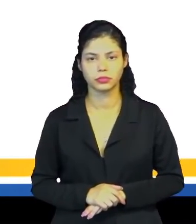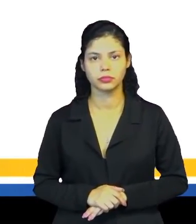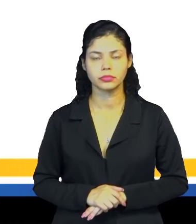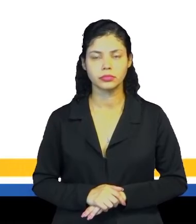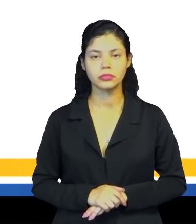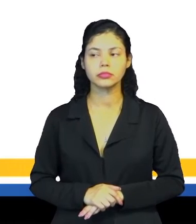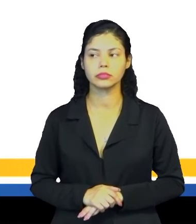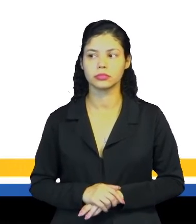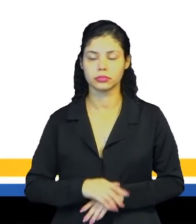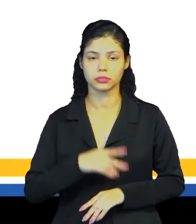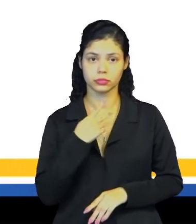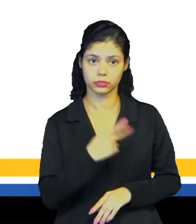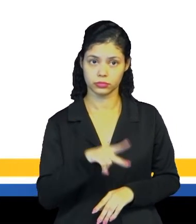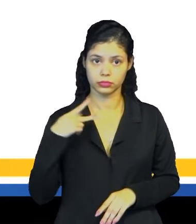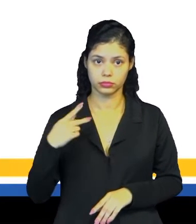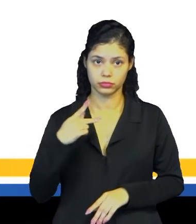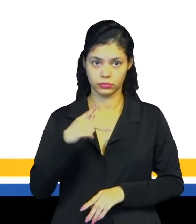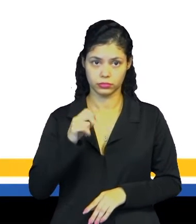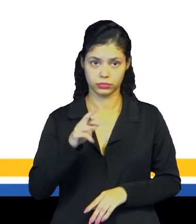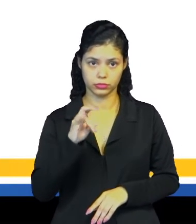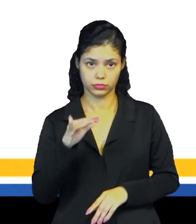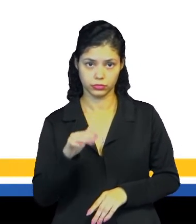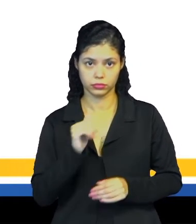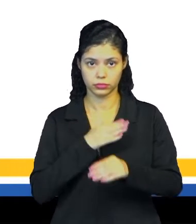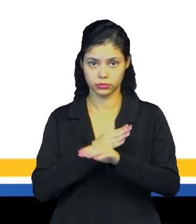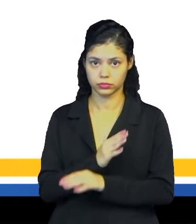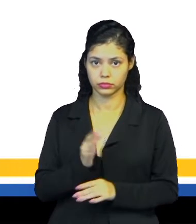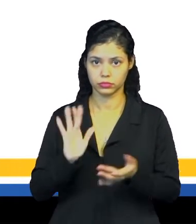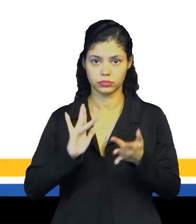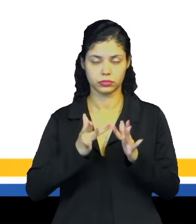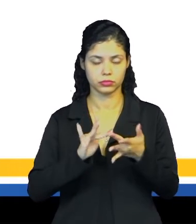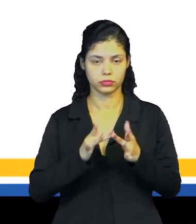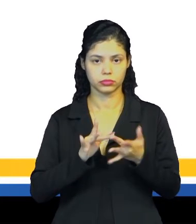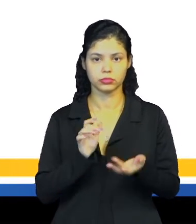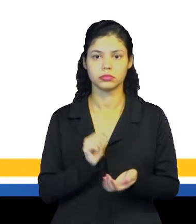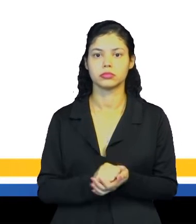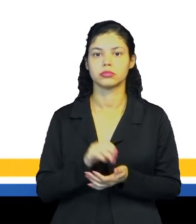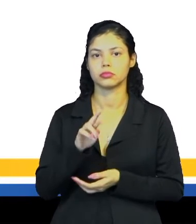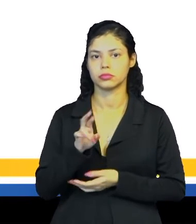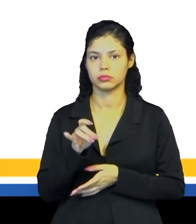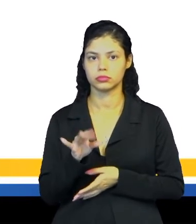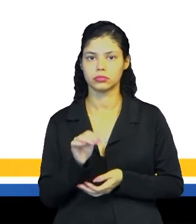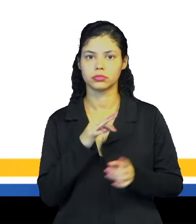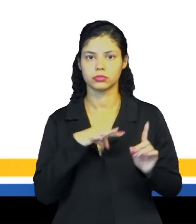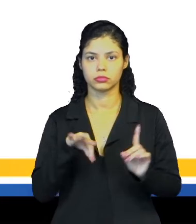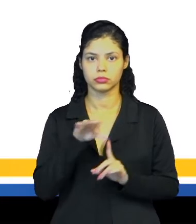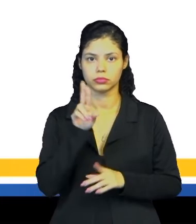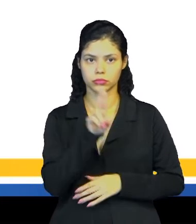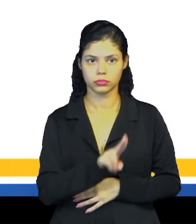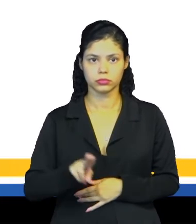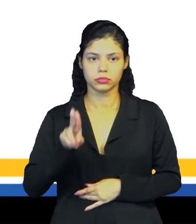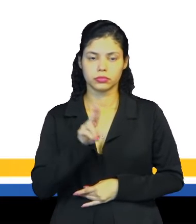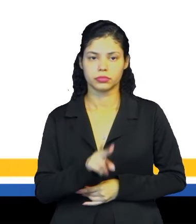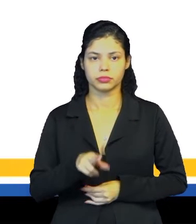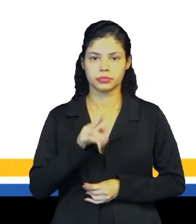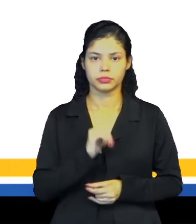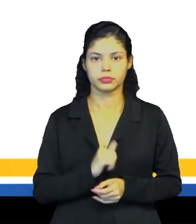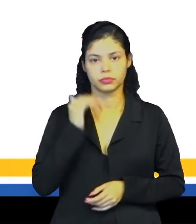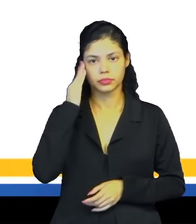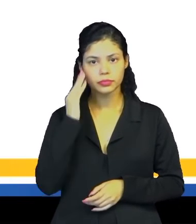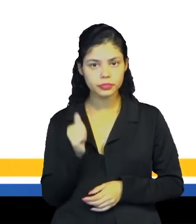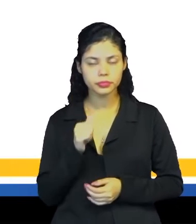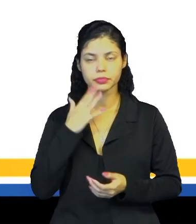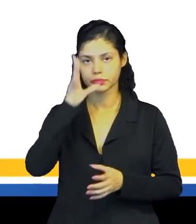Os pajés, que são as pessoas que podem entrar em contato com as entidades espirituais, utilizam a sabedoria